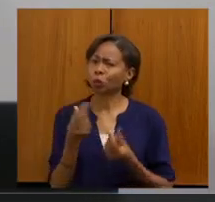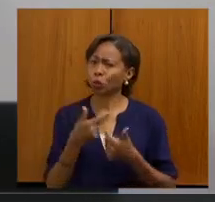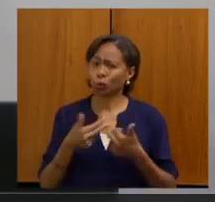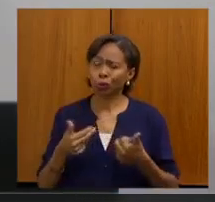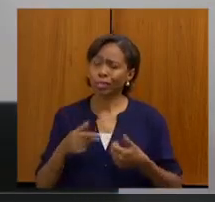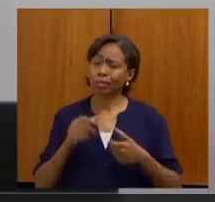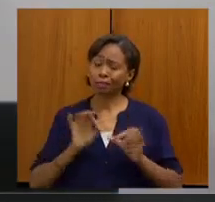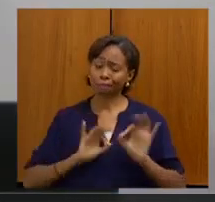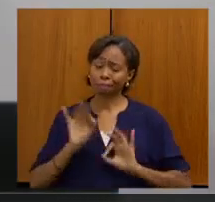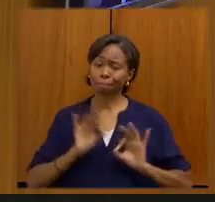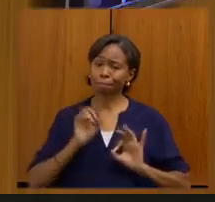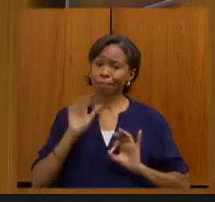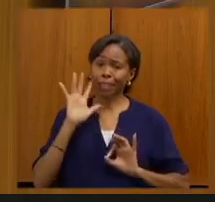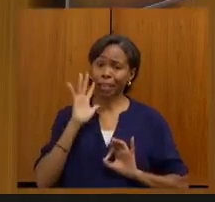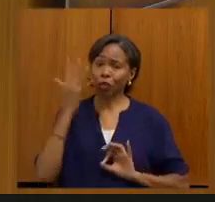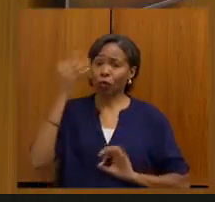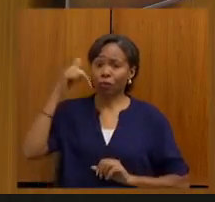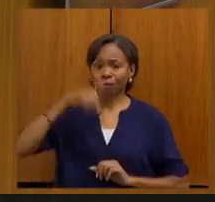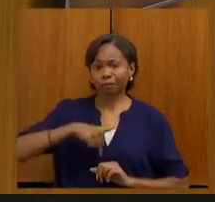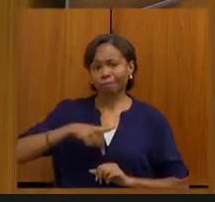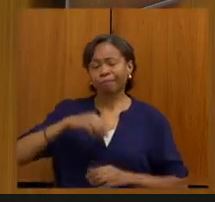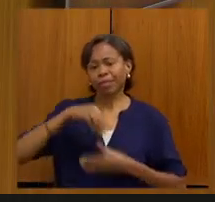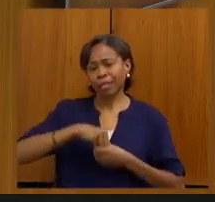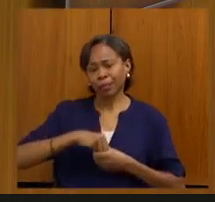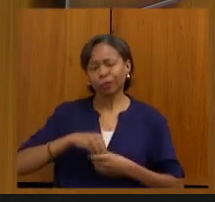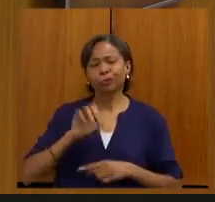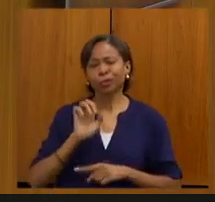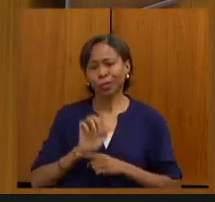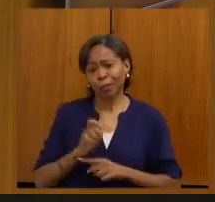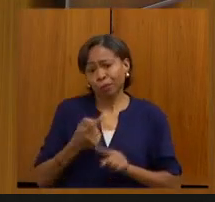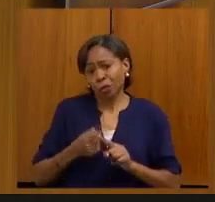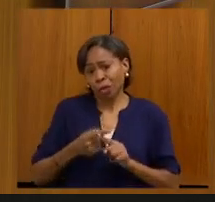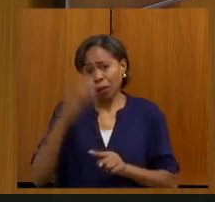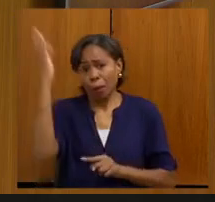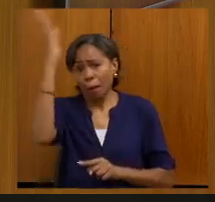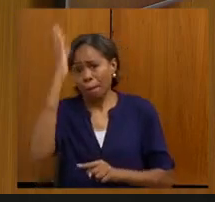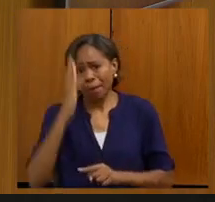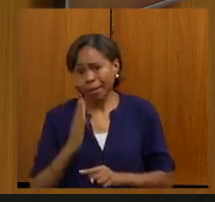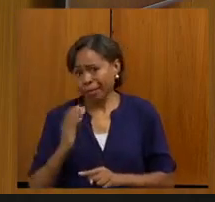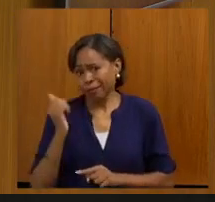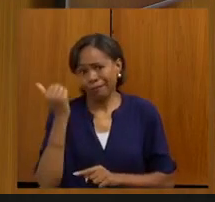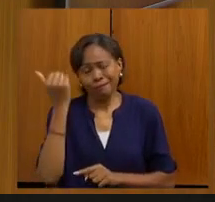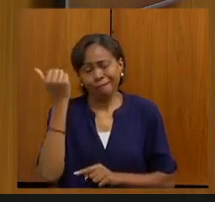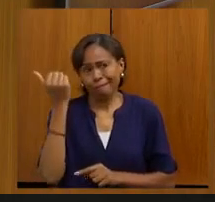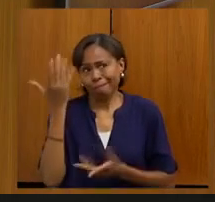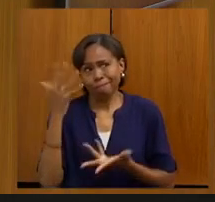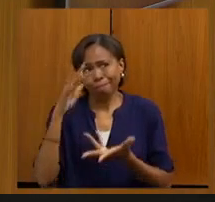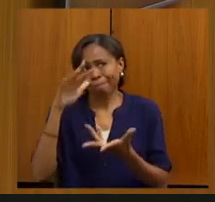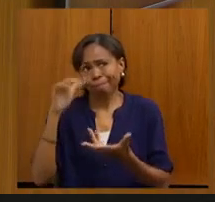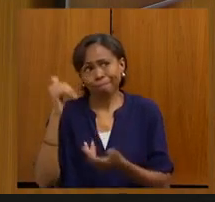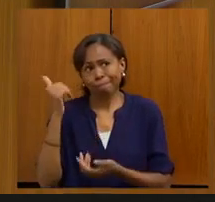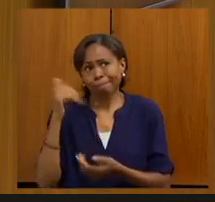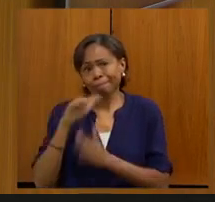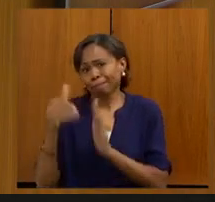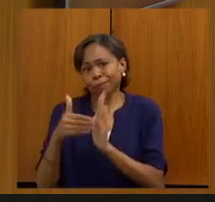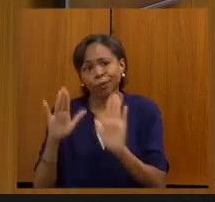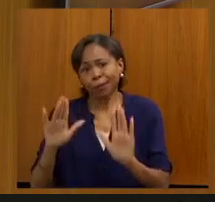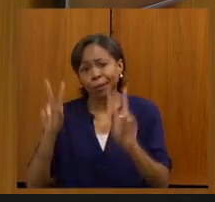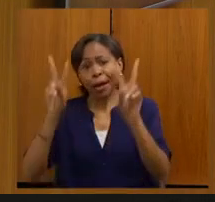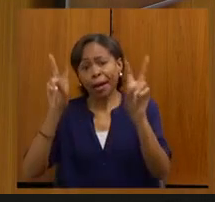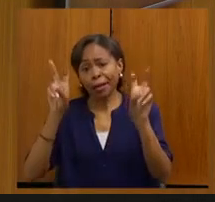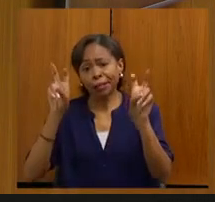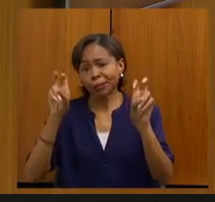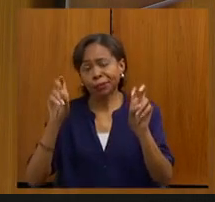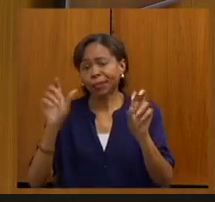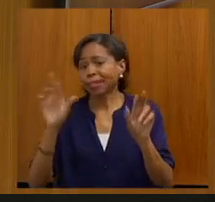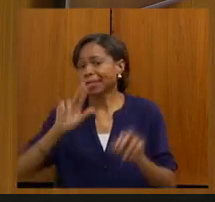Estado mesmo, porque, infelizmente, o Brasil como um todo é discutido assuntos que, às vezes, não é o mais importante